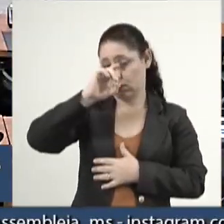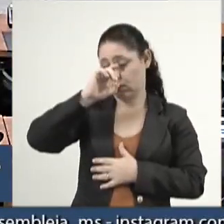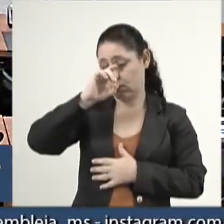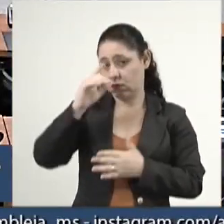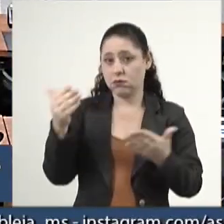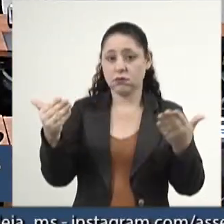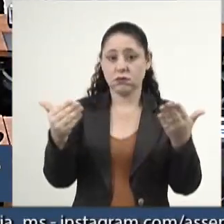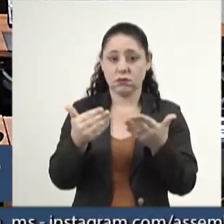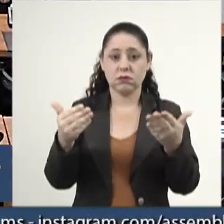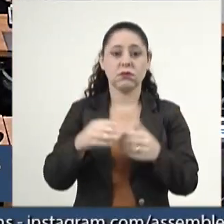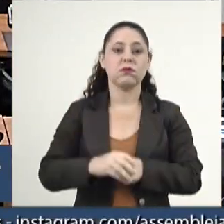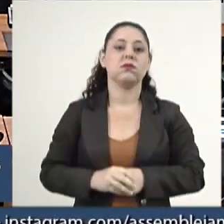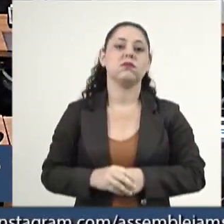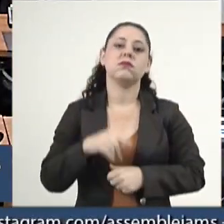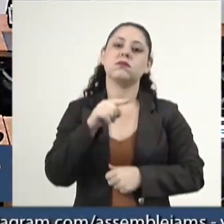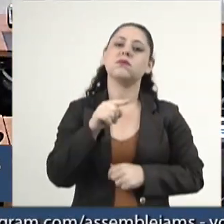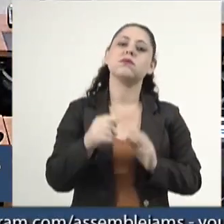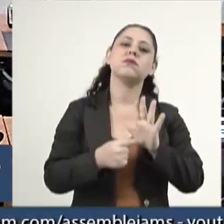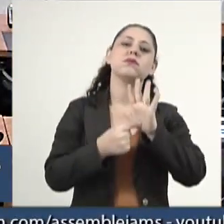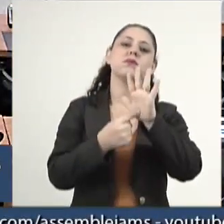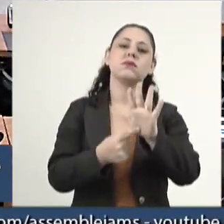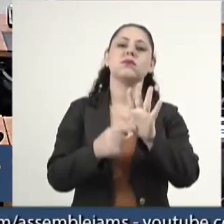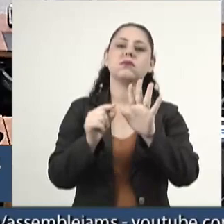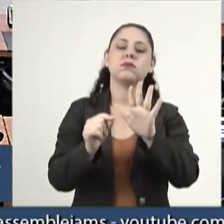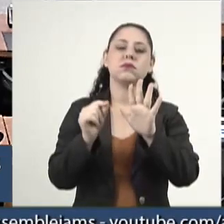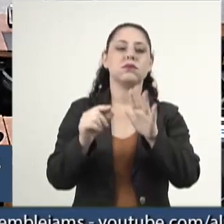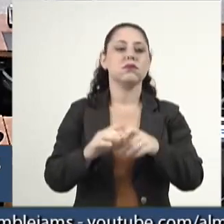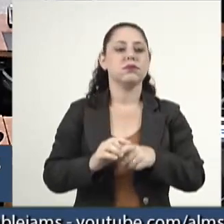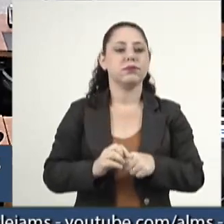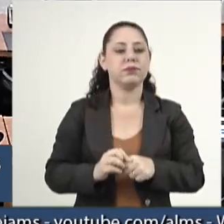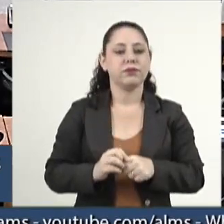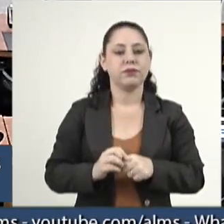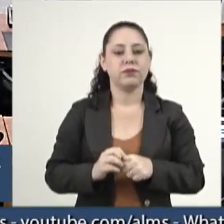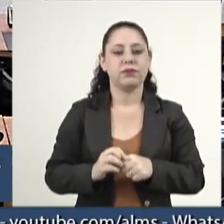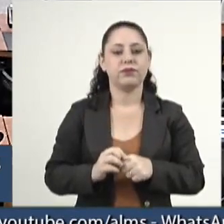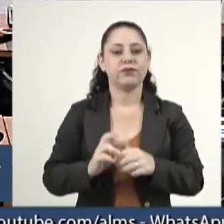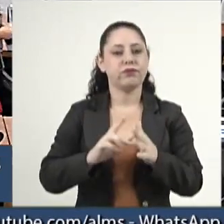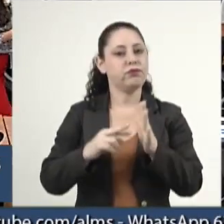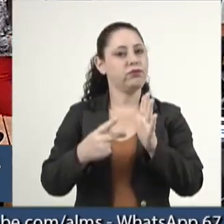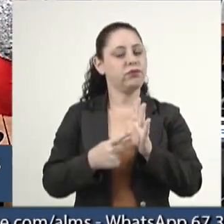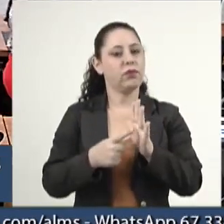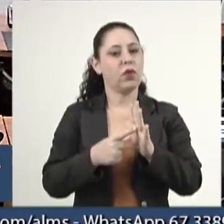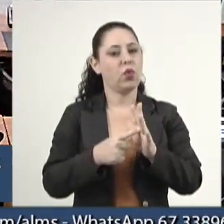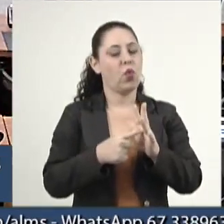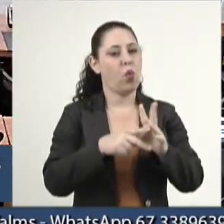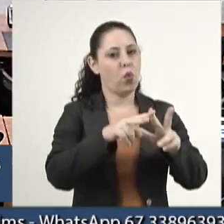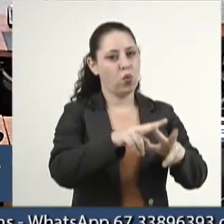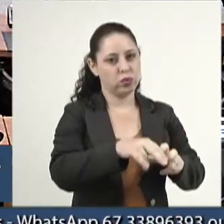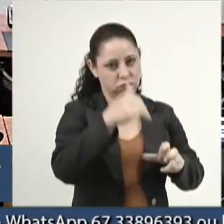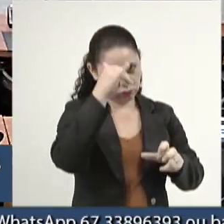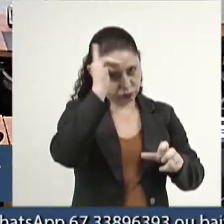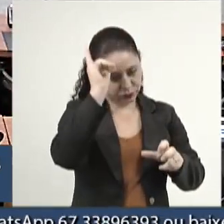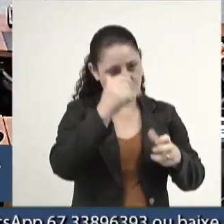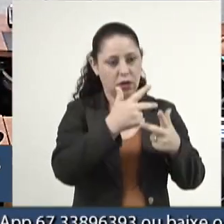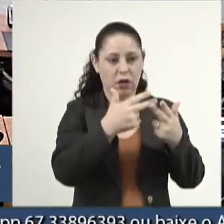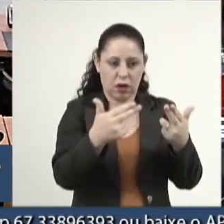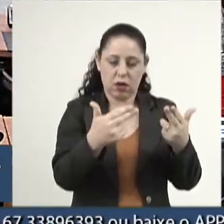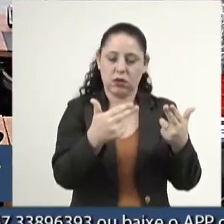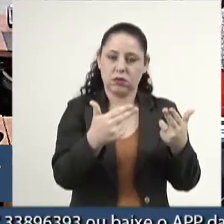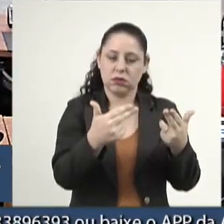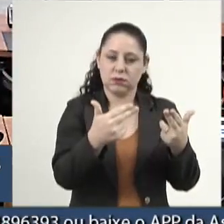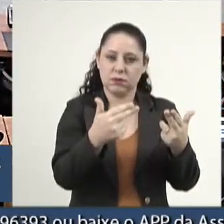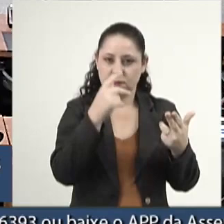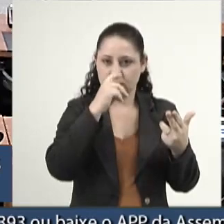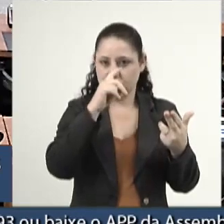que agora ele apresentou aqui essa situação do agronegócio. E deixa bem claro, deputado